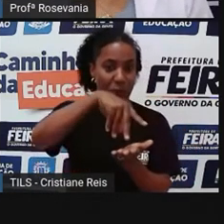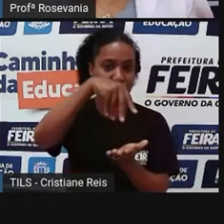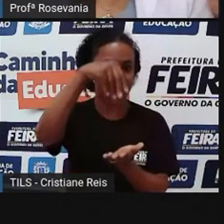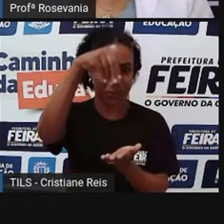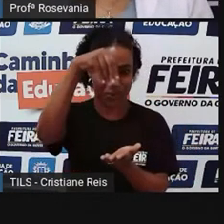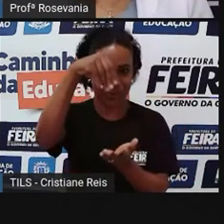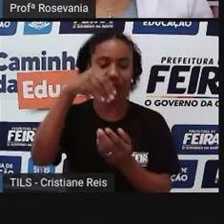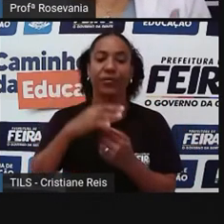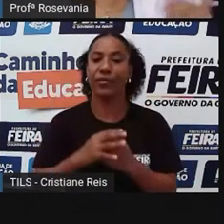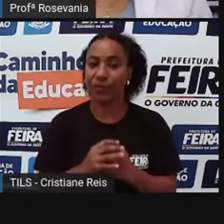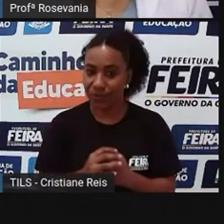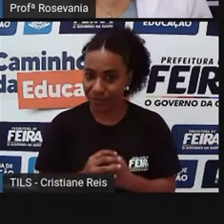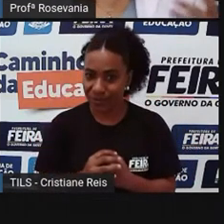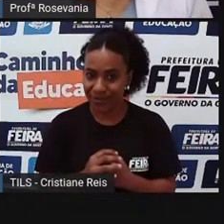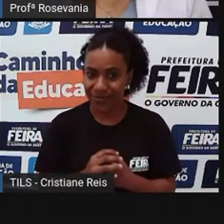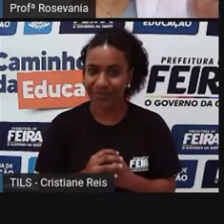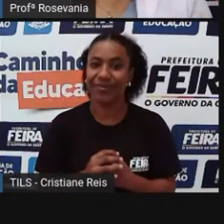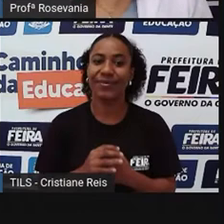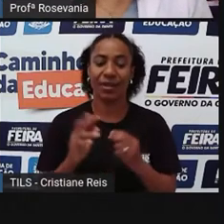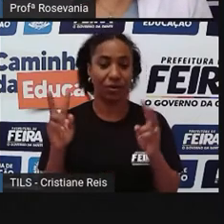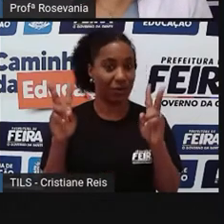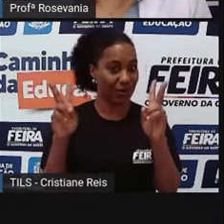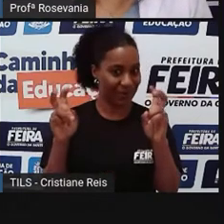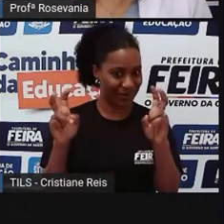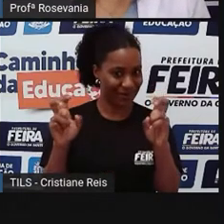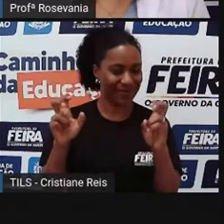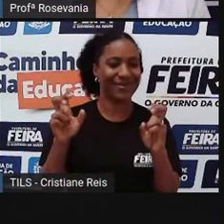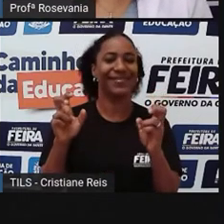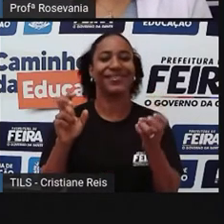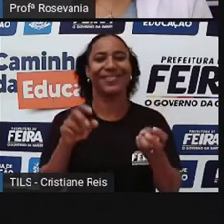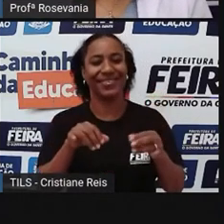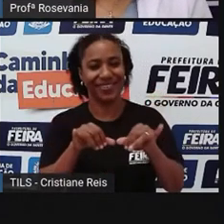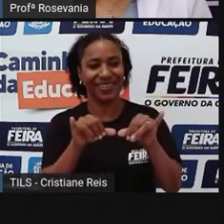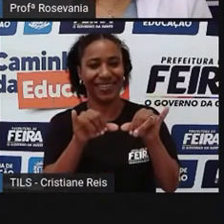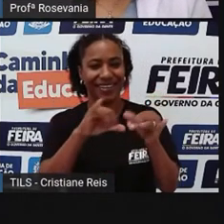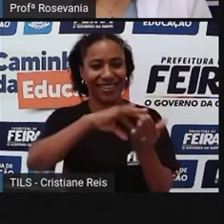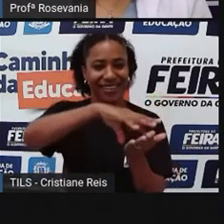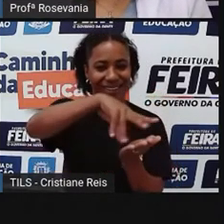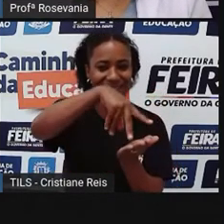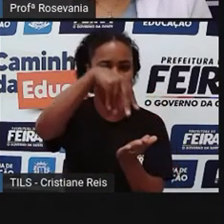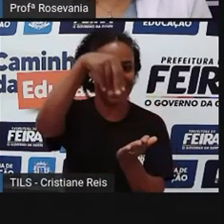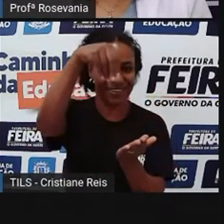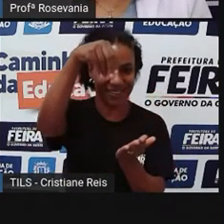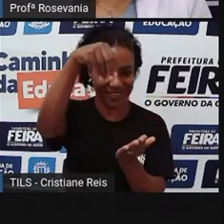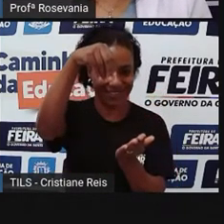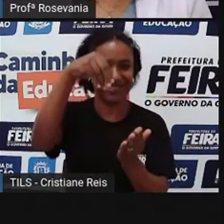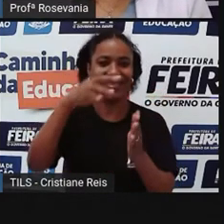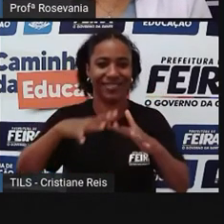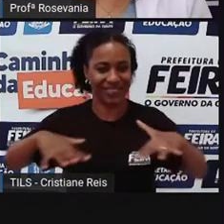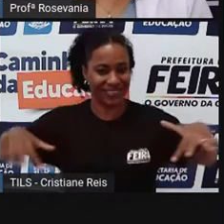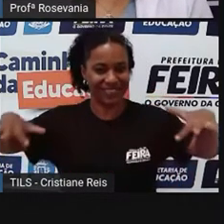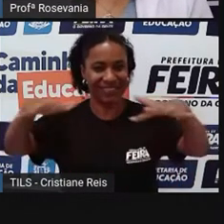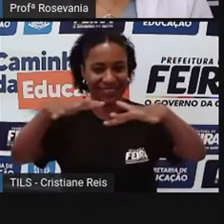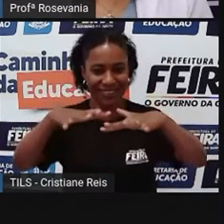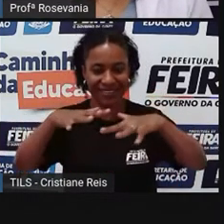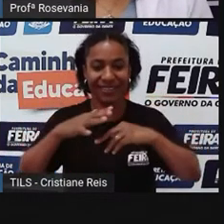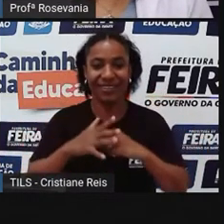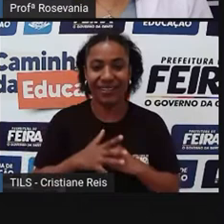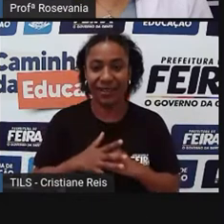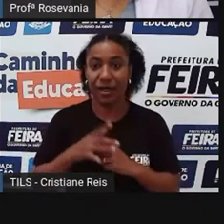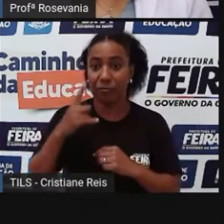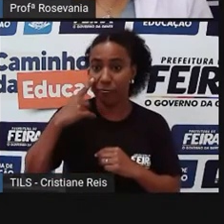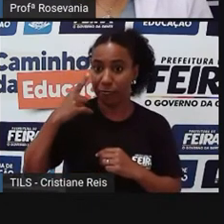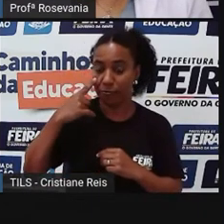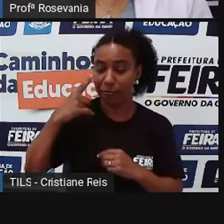que hoje recebe o nome de mercado de artes popular, né. Aqui é uma vista aérea dessa feira, e aqui